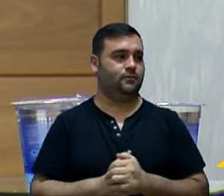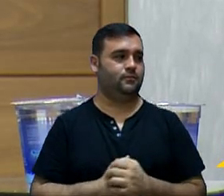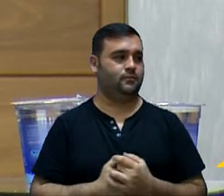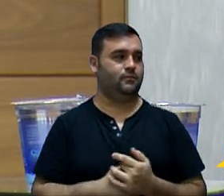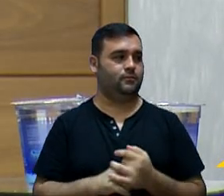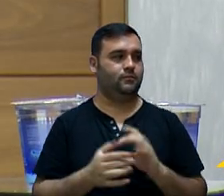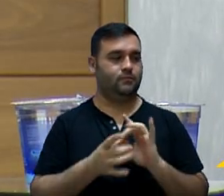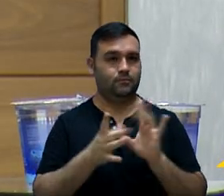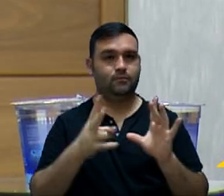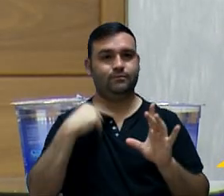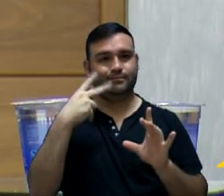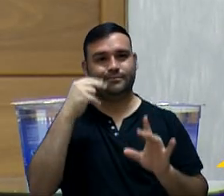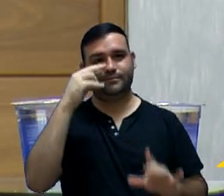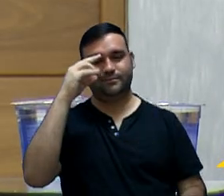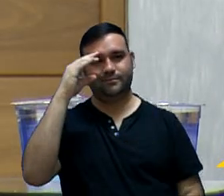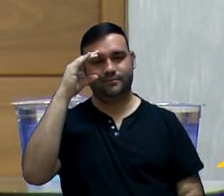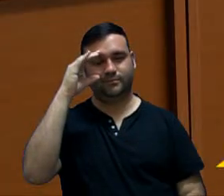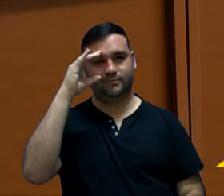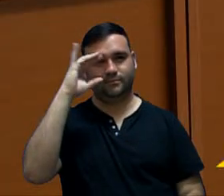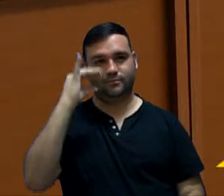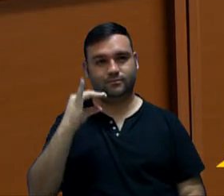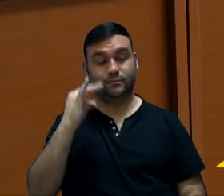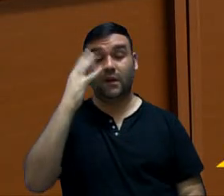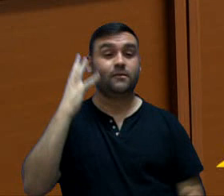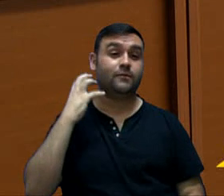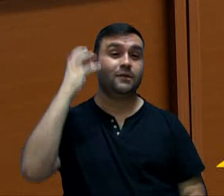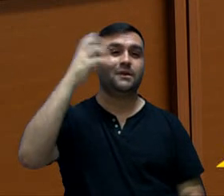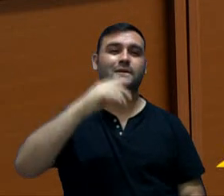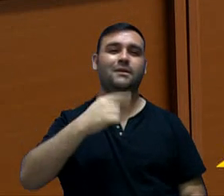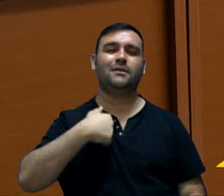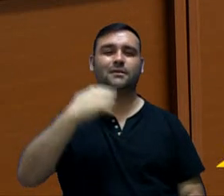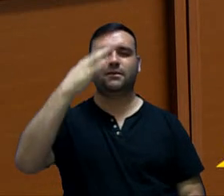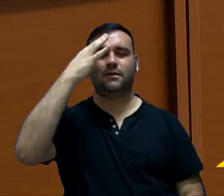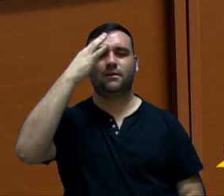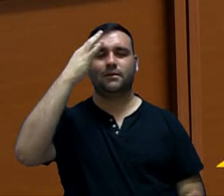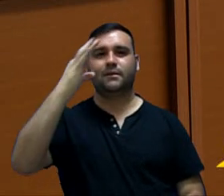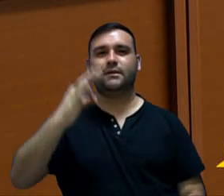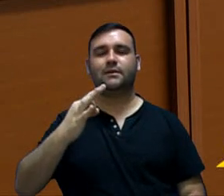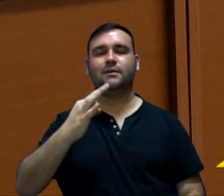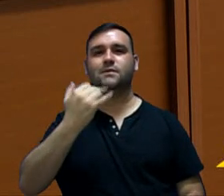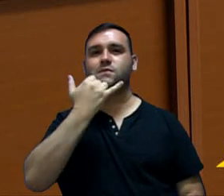Está aberta a palavra, vereadora. Obrigada. Eu não entendi,